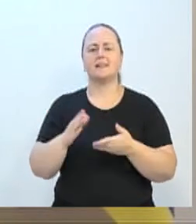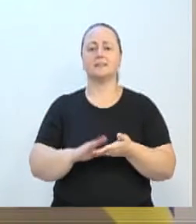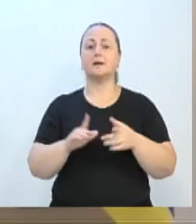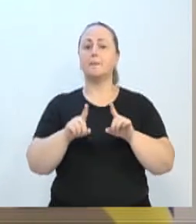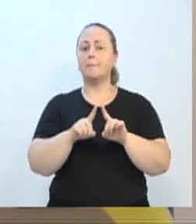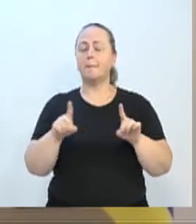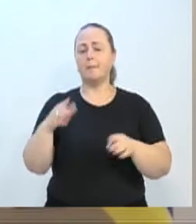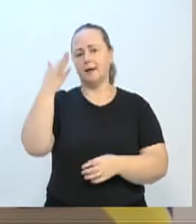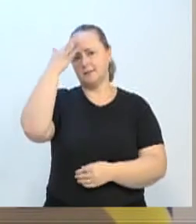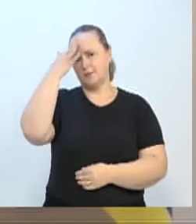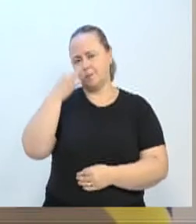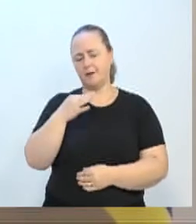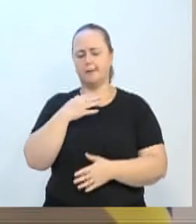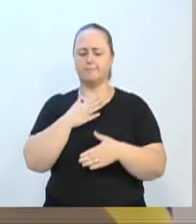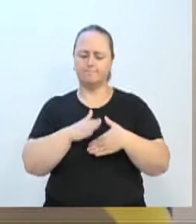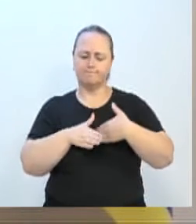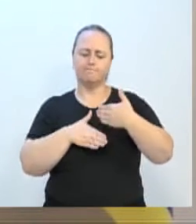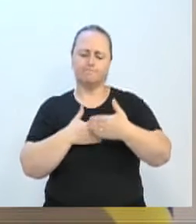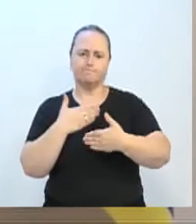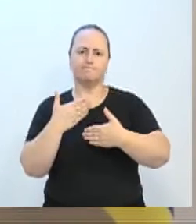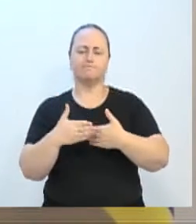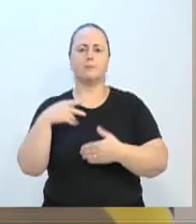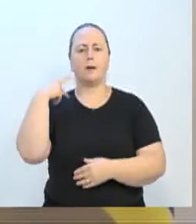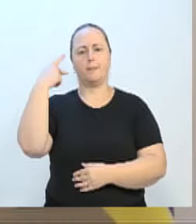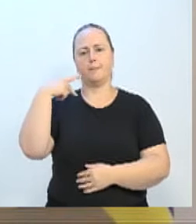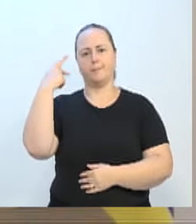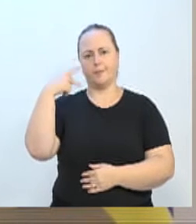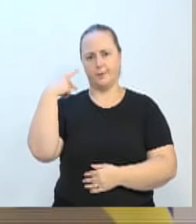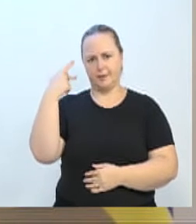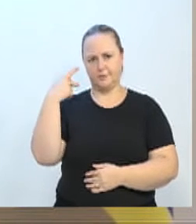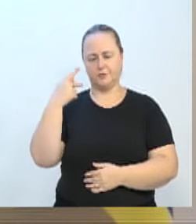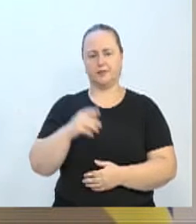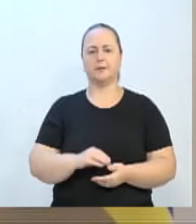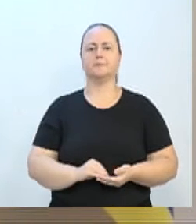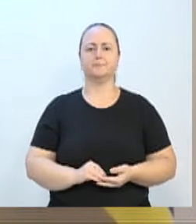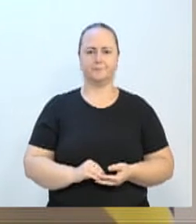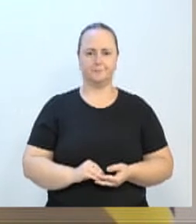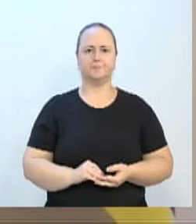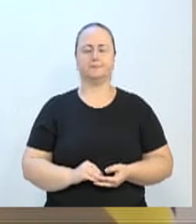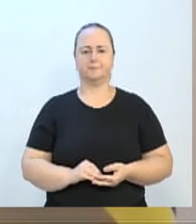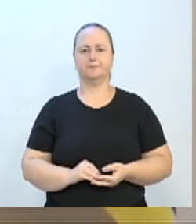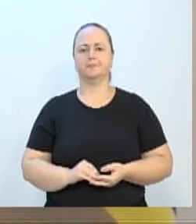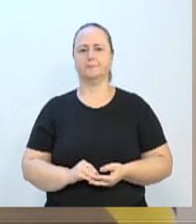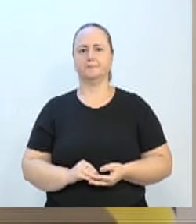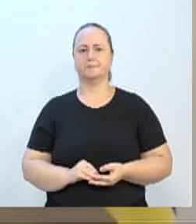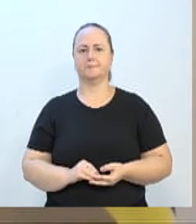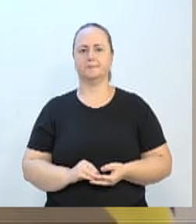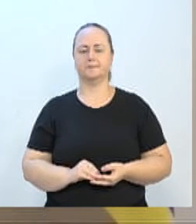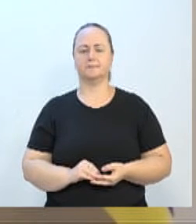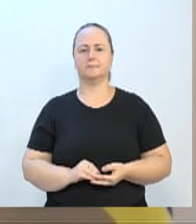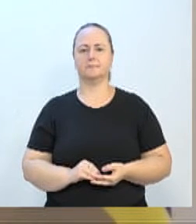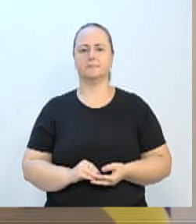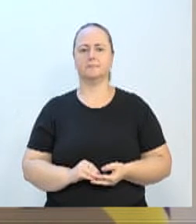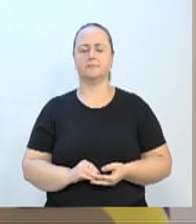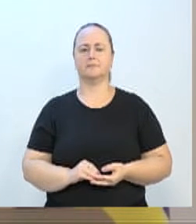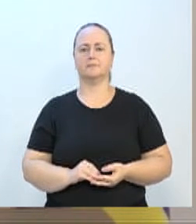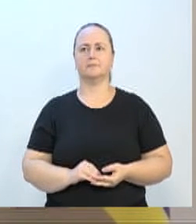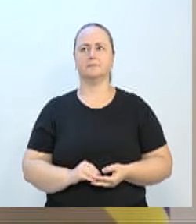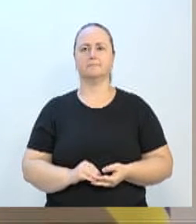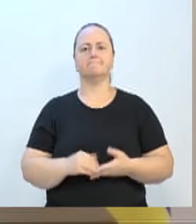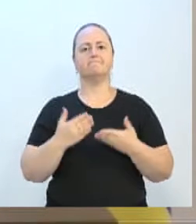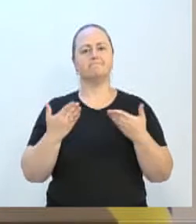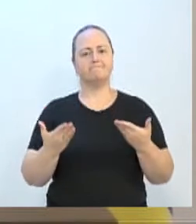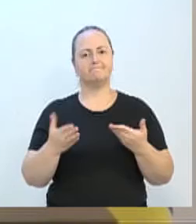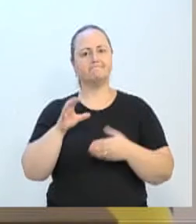que entender esse processo contínuo da política. Isso eu acho que é fundamental. Então, seria isso.